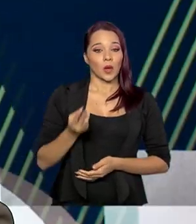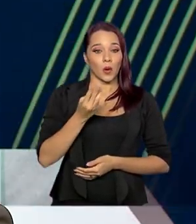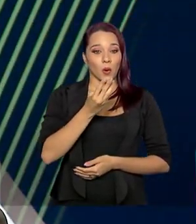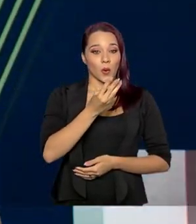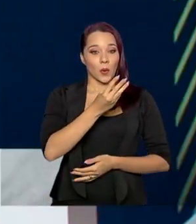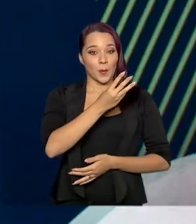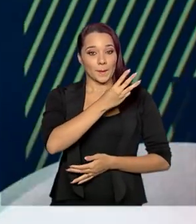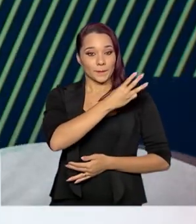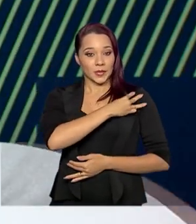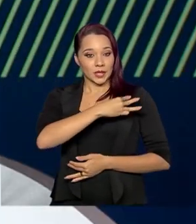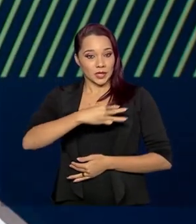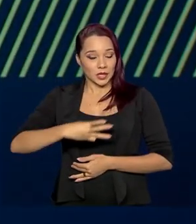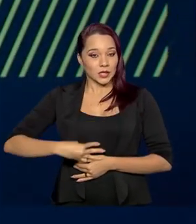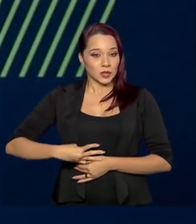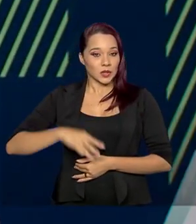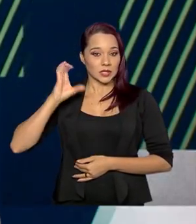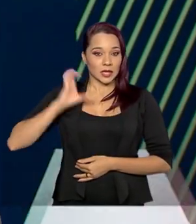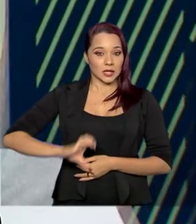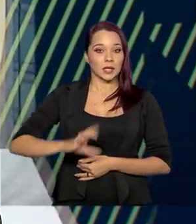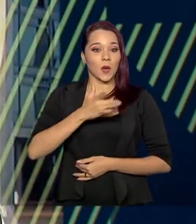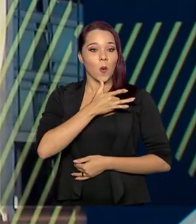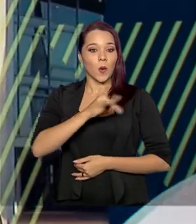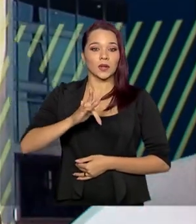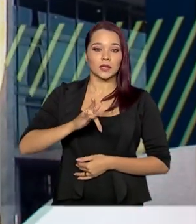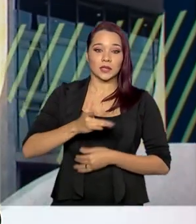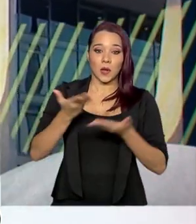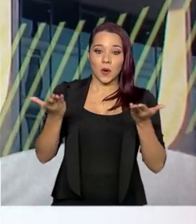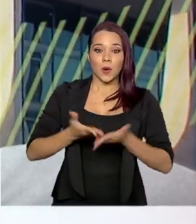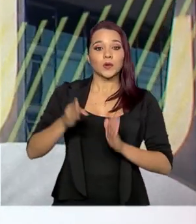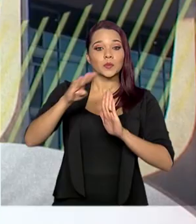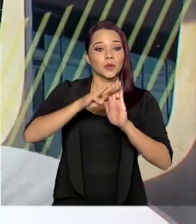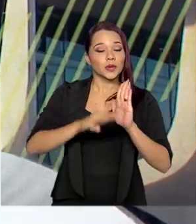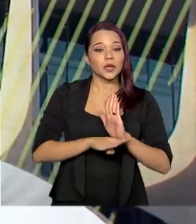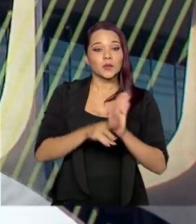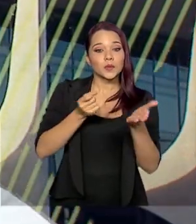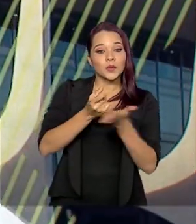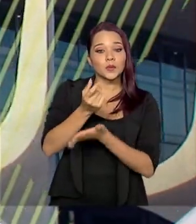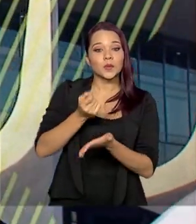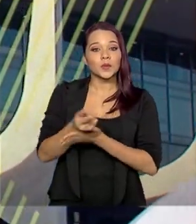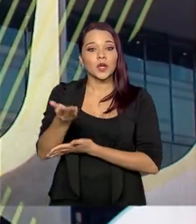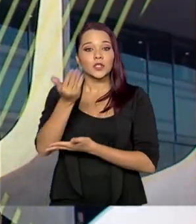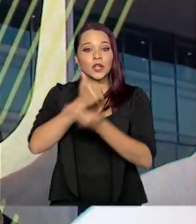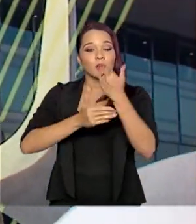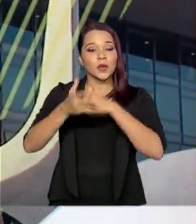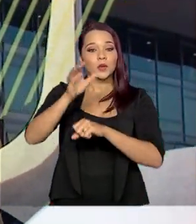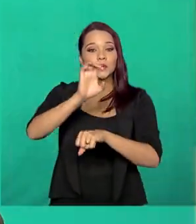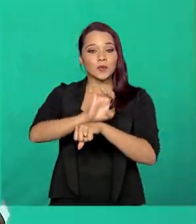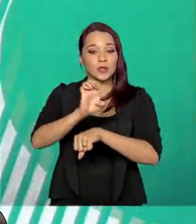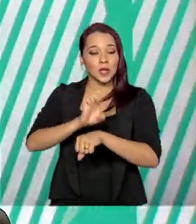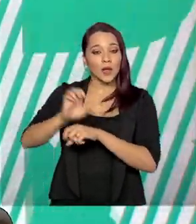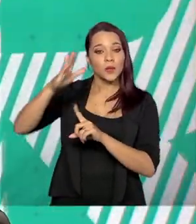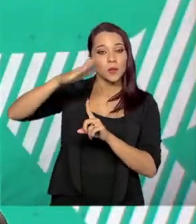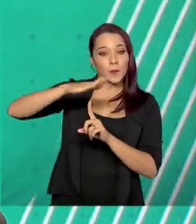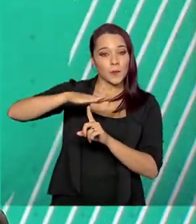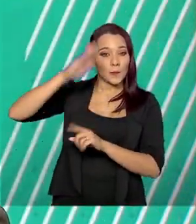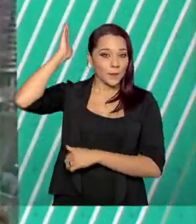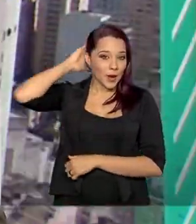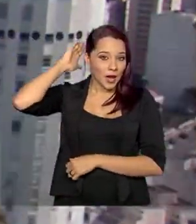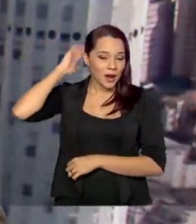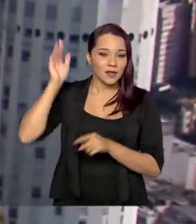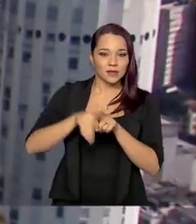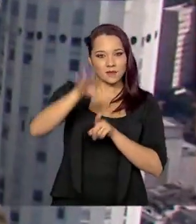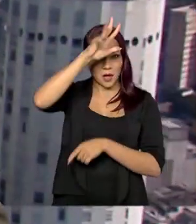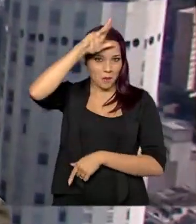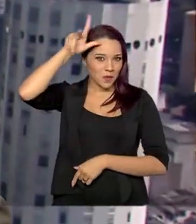Cidadania, Onyx Lorenzoni, lança hoje o programa de aquisição de alimentos nos estados do Pará e no Amazonas. O